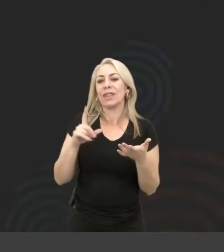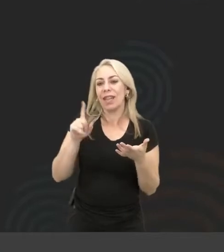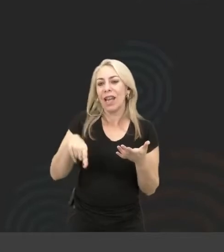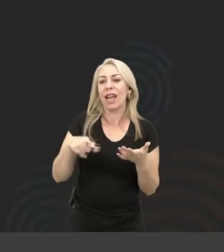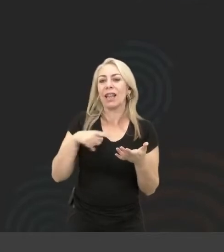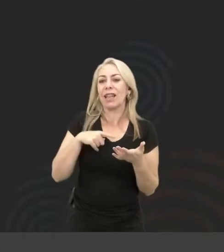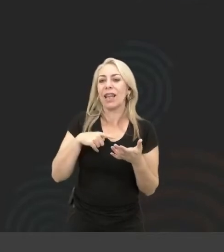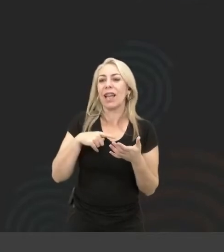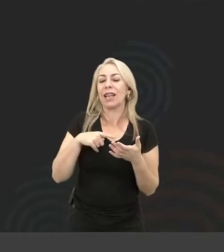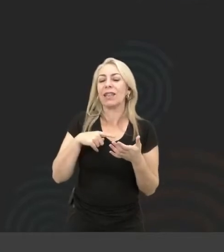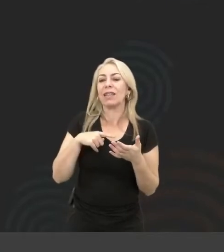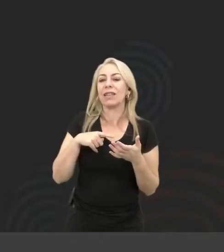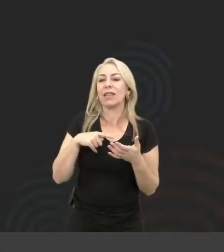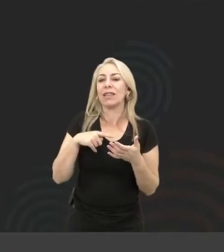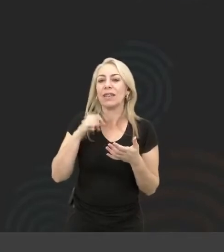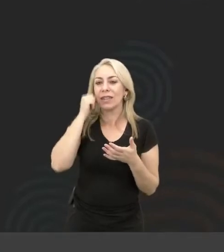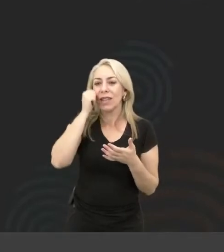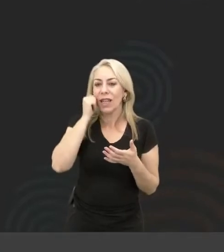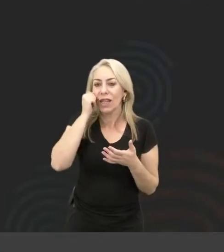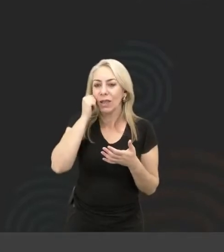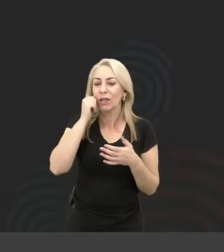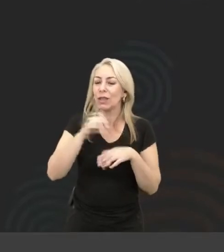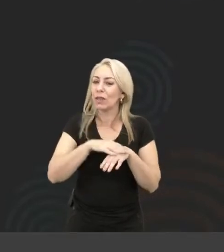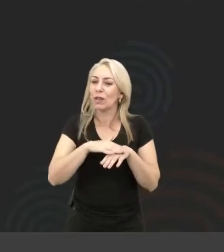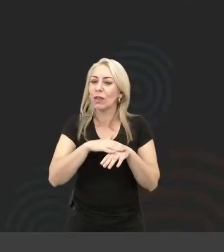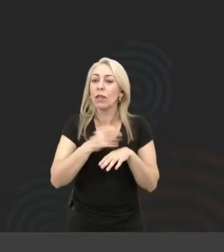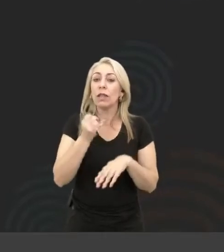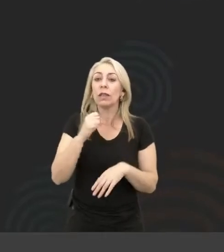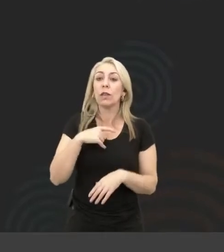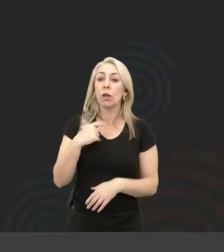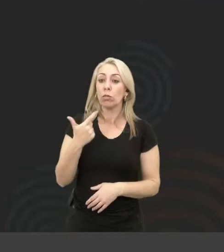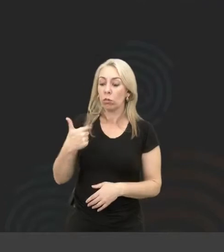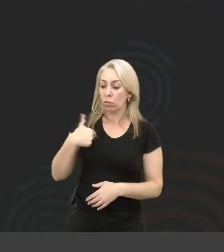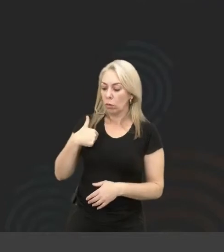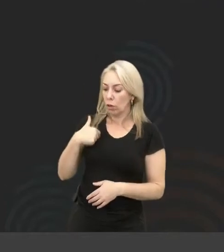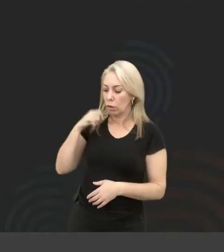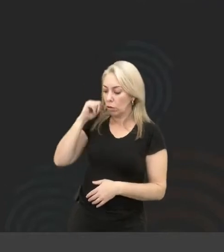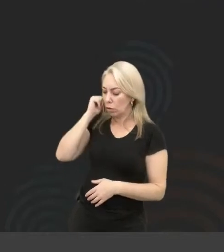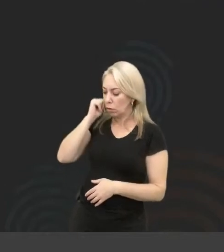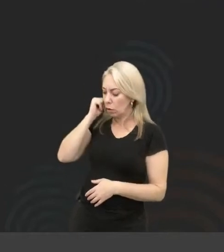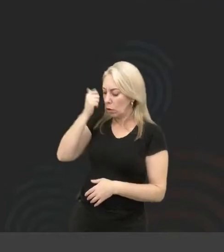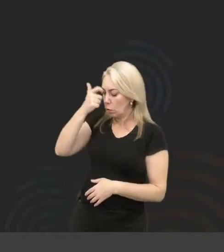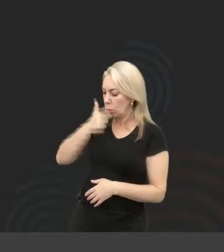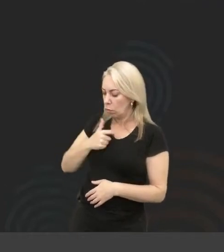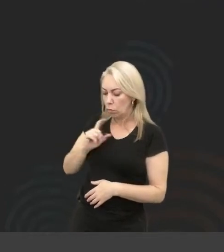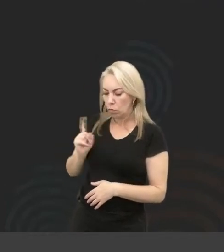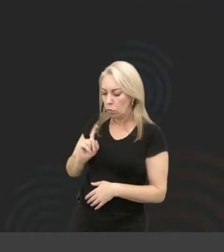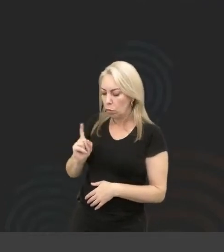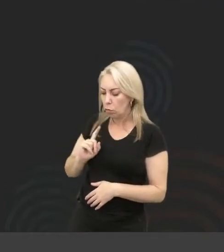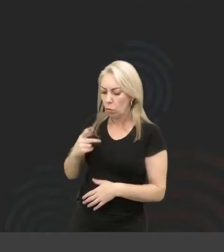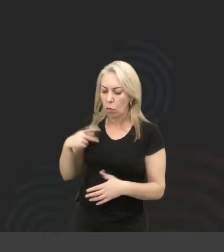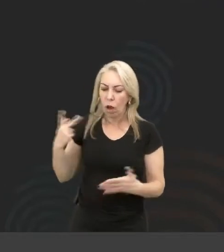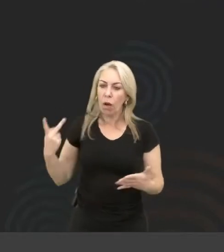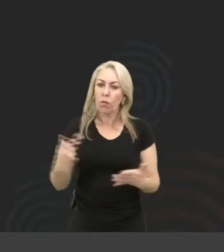têm a pele preta? Se eu não tenho a pele preta, eu vou errar, certamente vou errar.